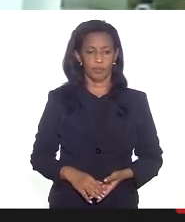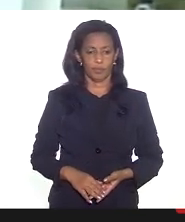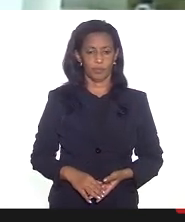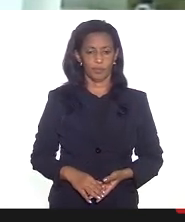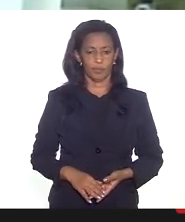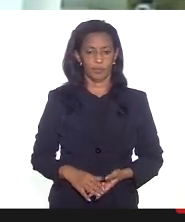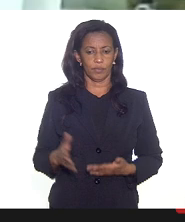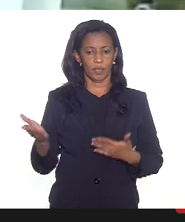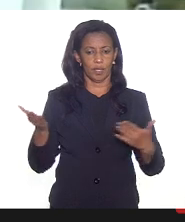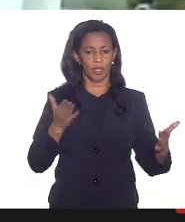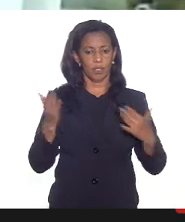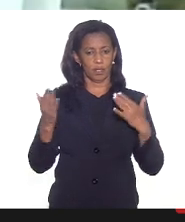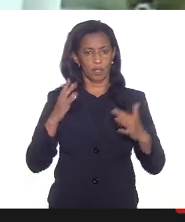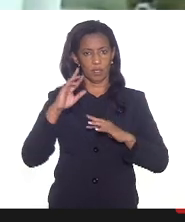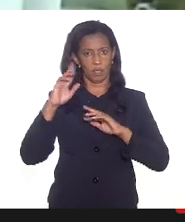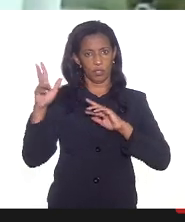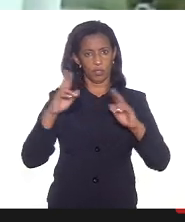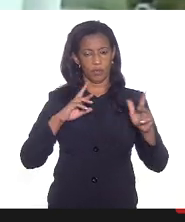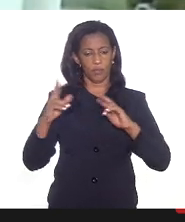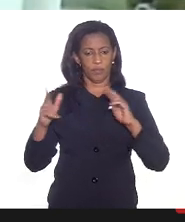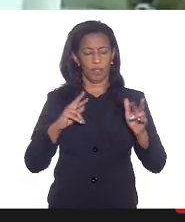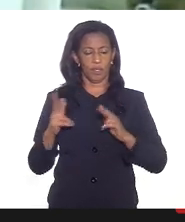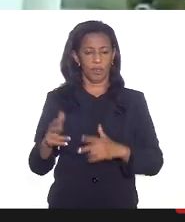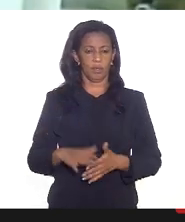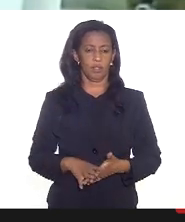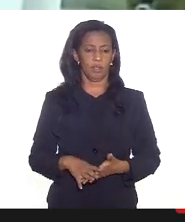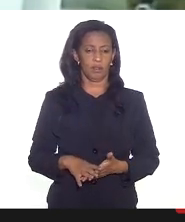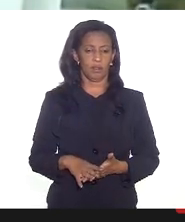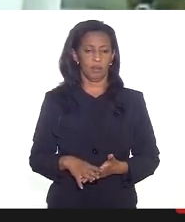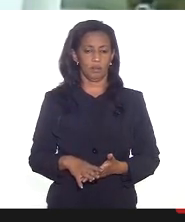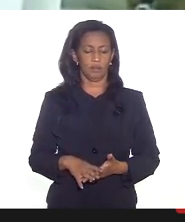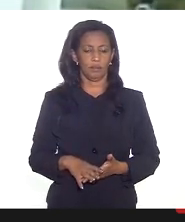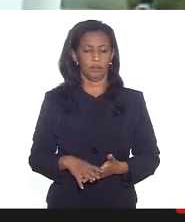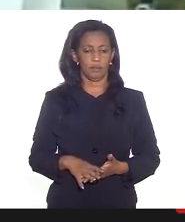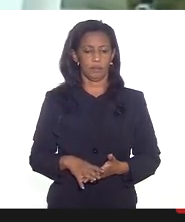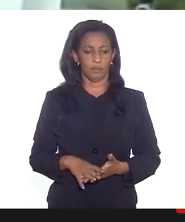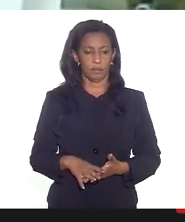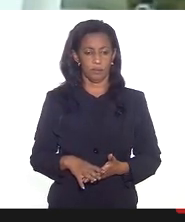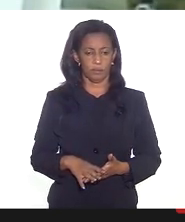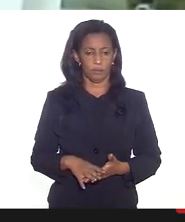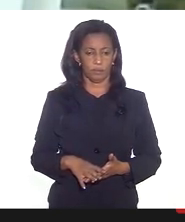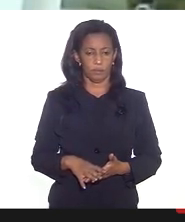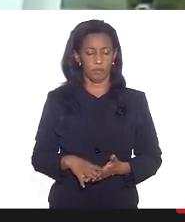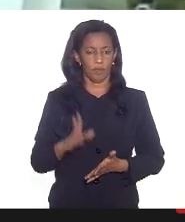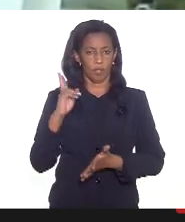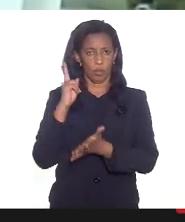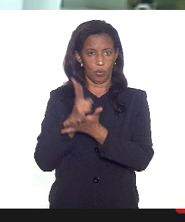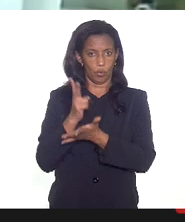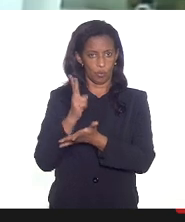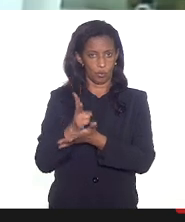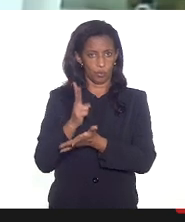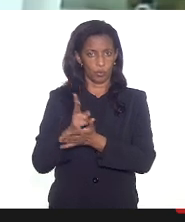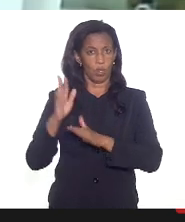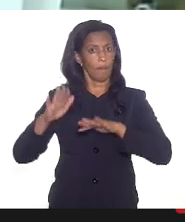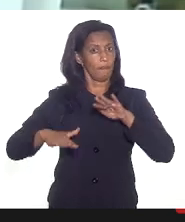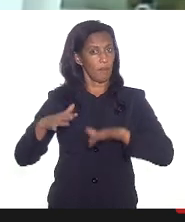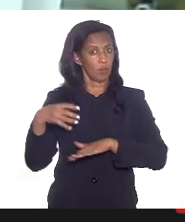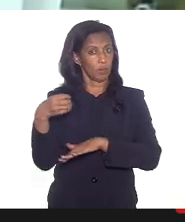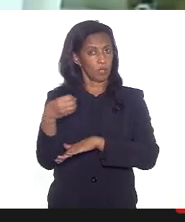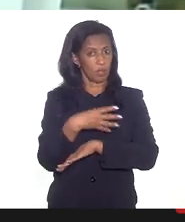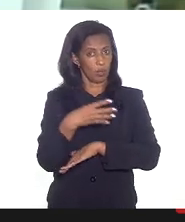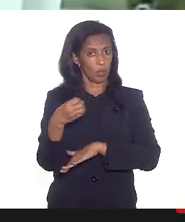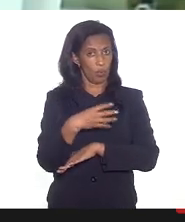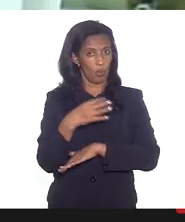diferenças aí de abordagem mas o que eu queria ponderar é isso que vai continuar mesmo saindo essa nova